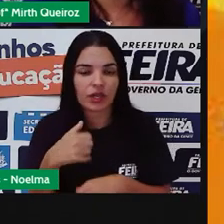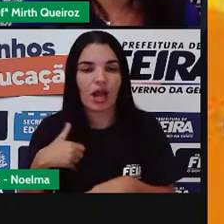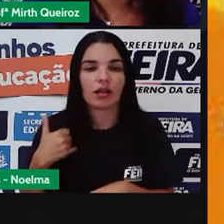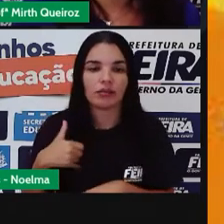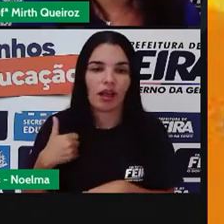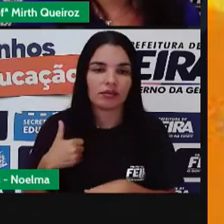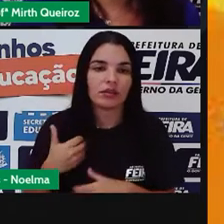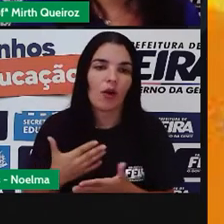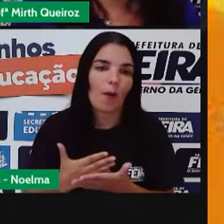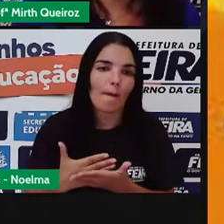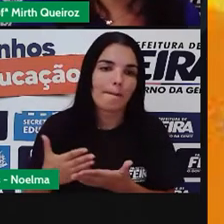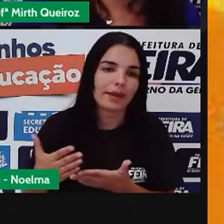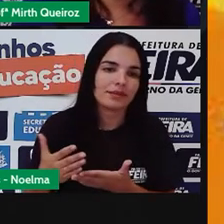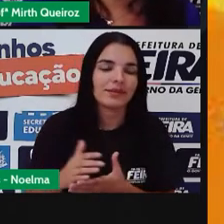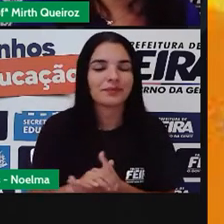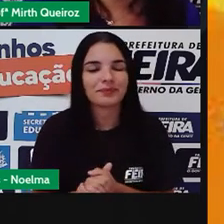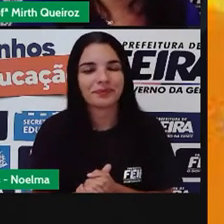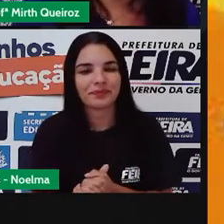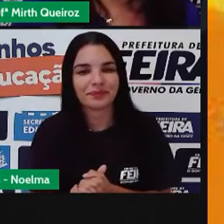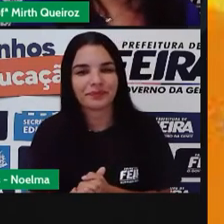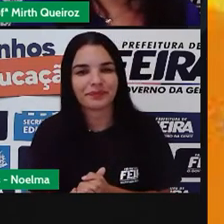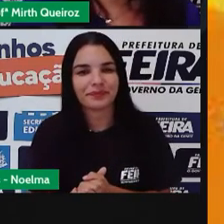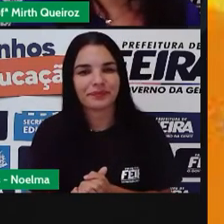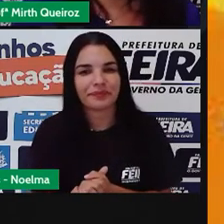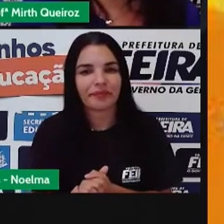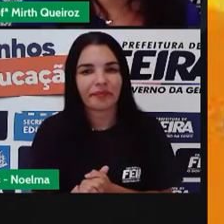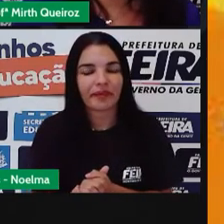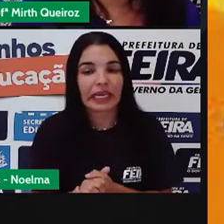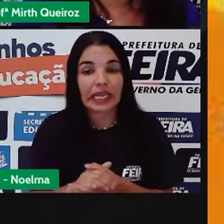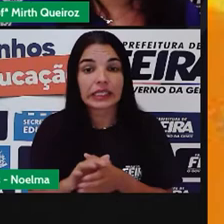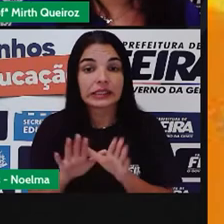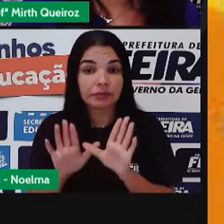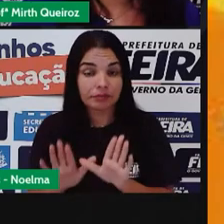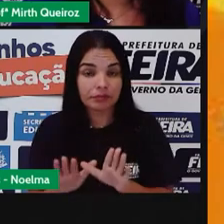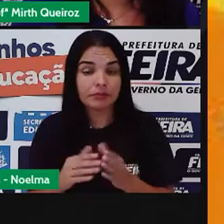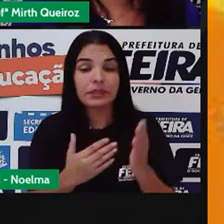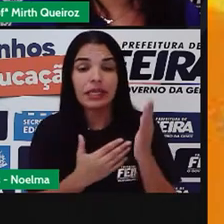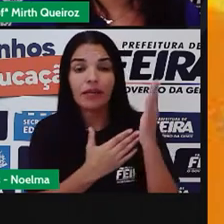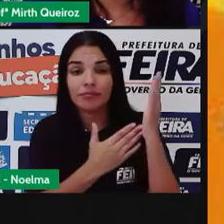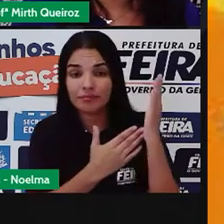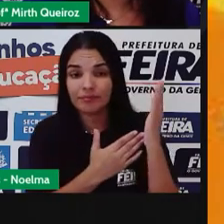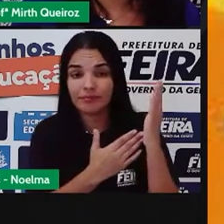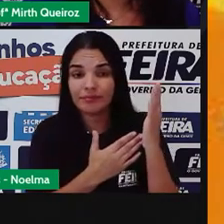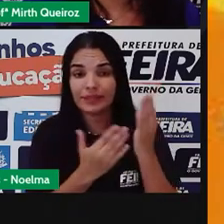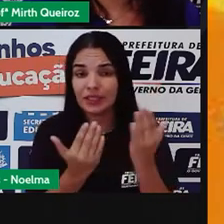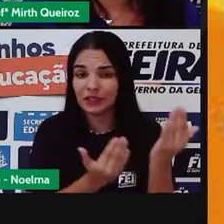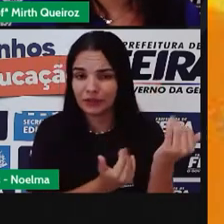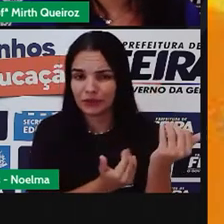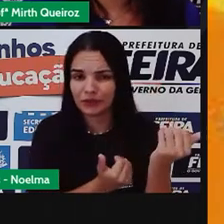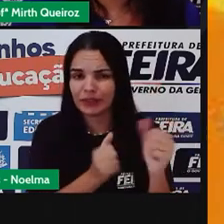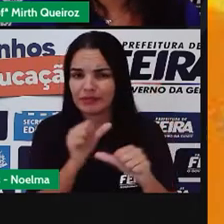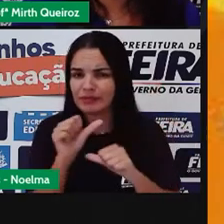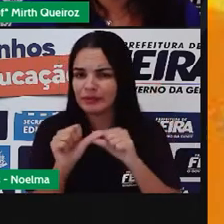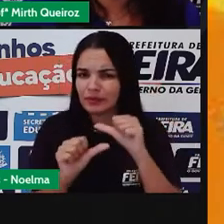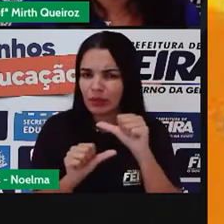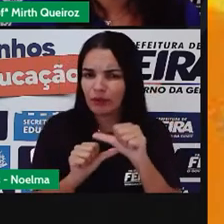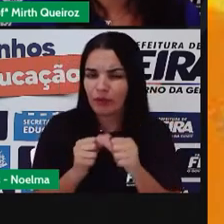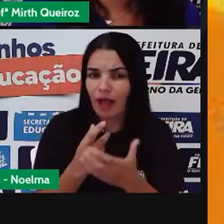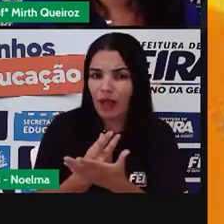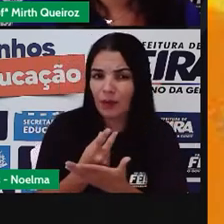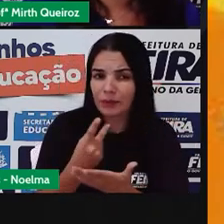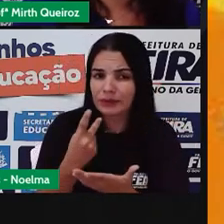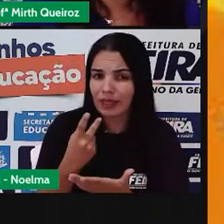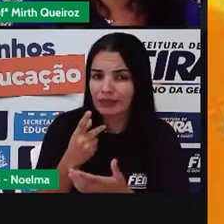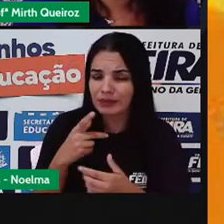a juventude e a puberdade. E é puberdade que acontecem algumas transformações no nosso